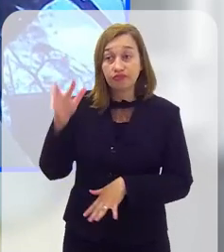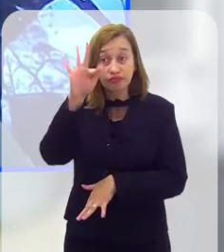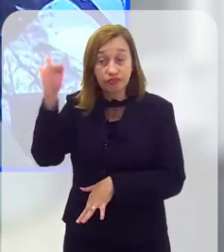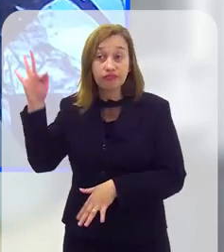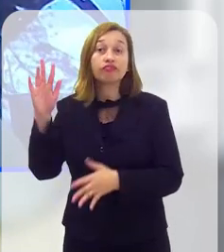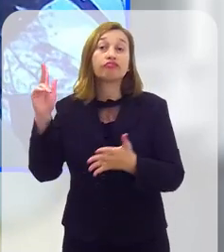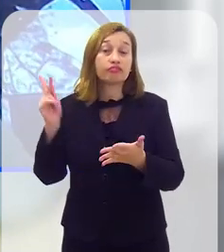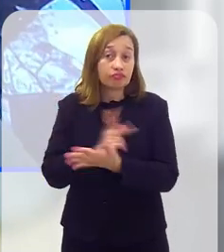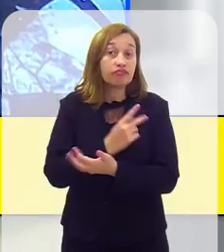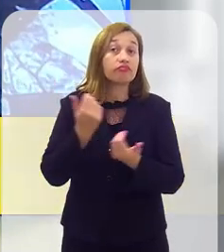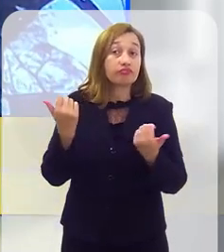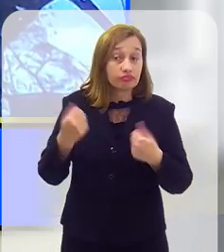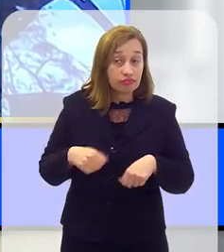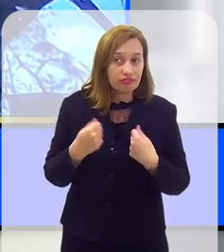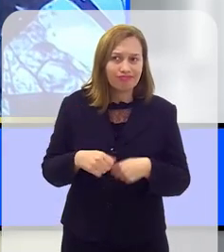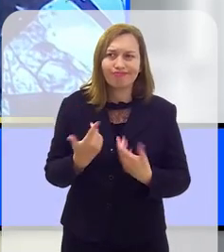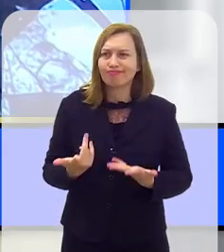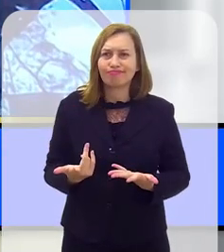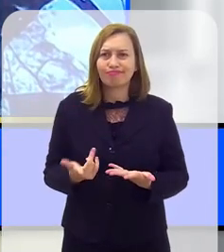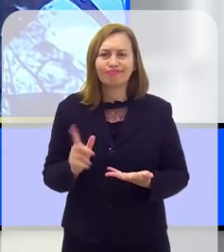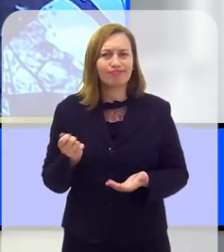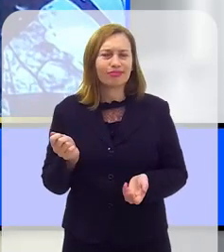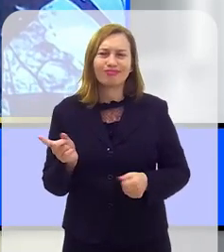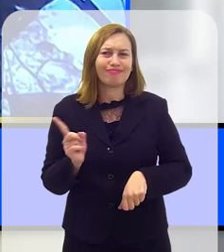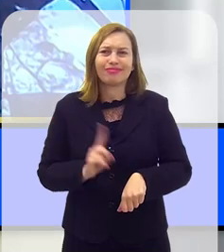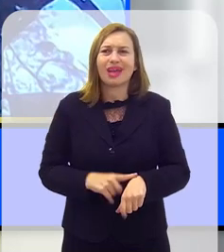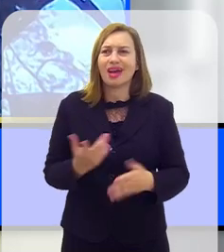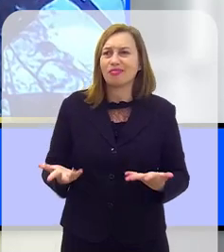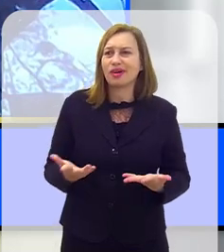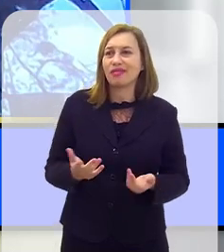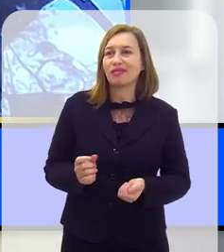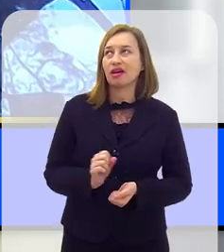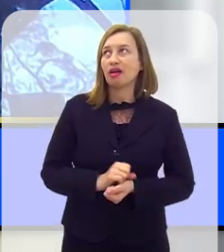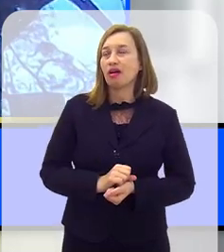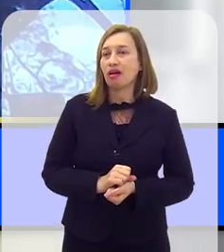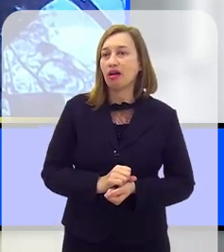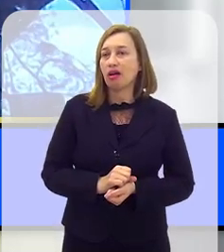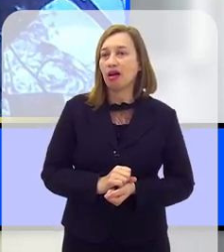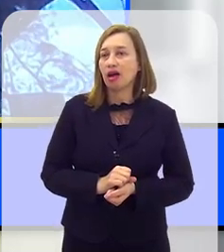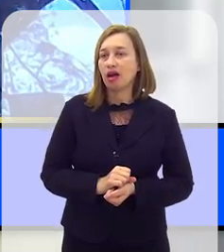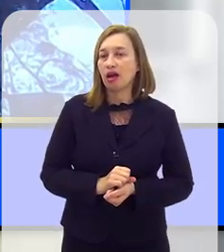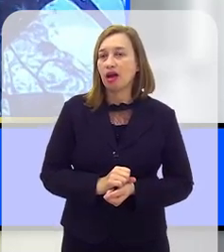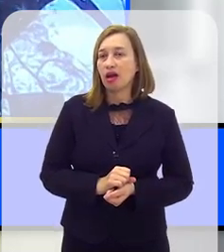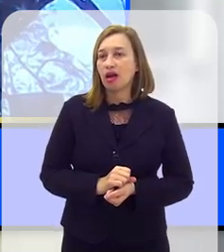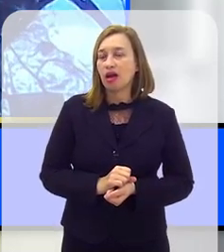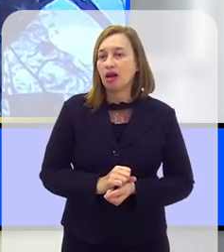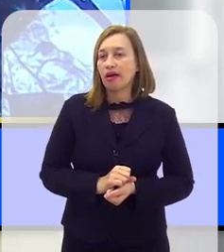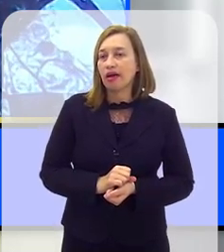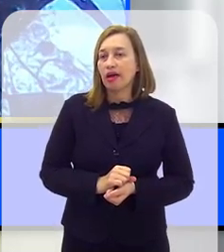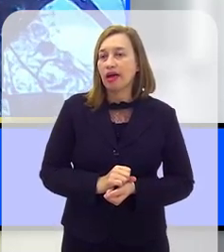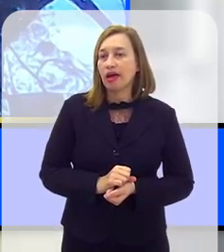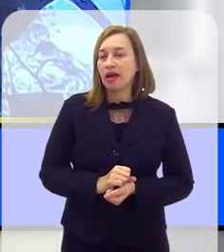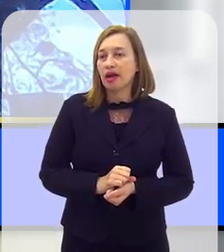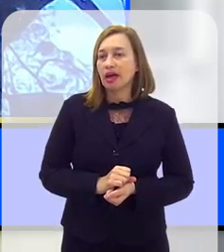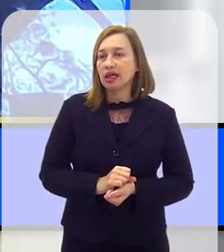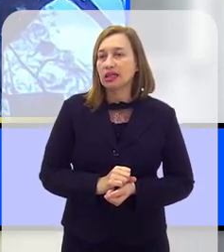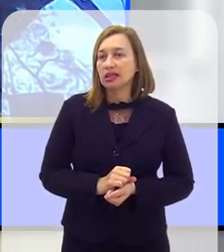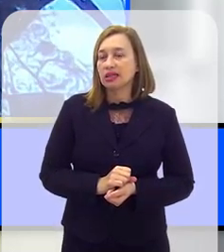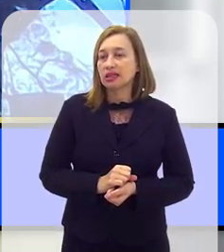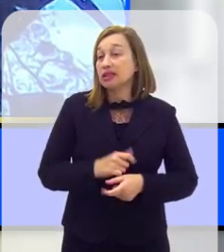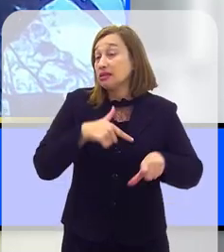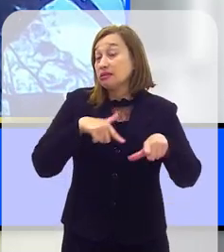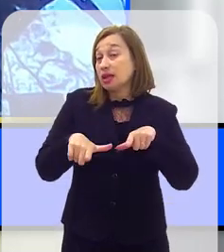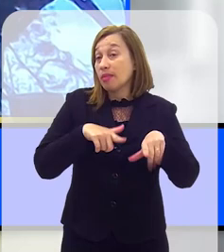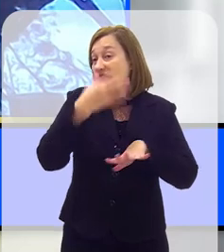governo do Estado, de governo federal, tem que acontecer. Não dá para ficar funcionando sobre